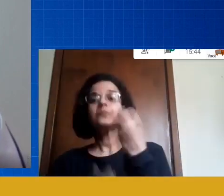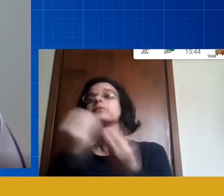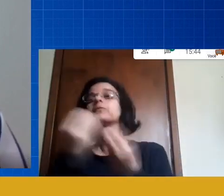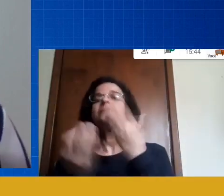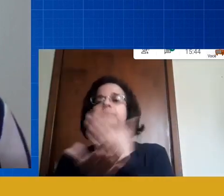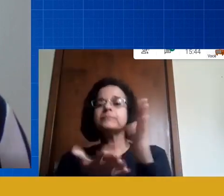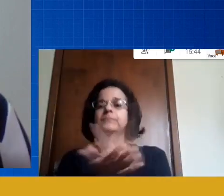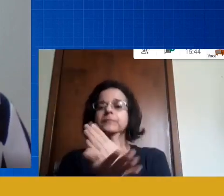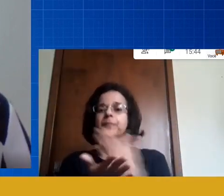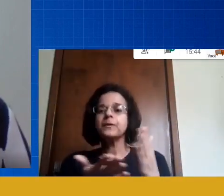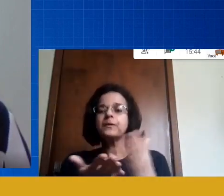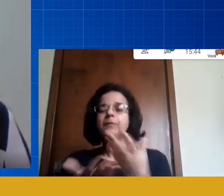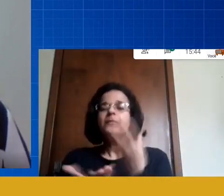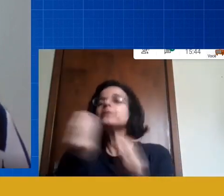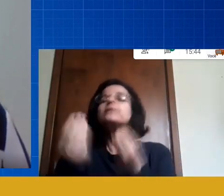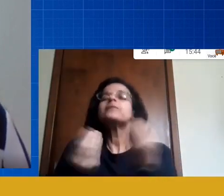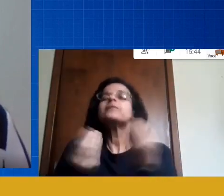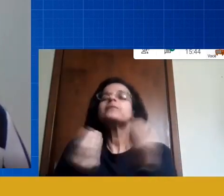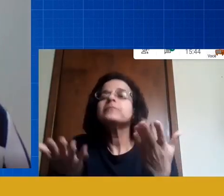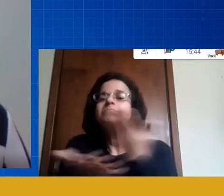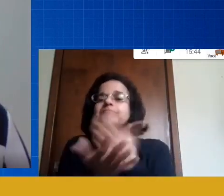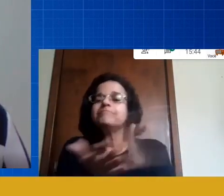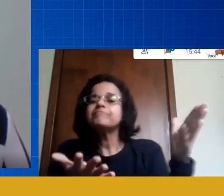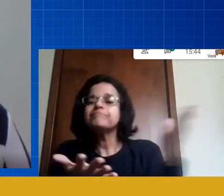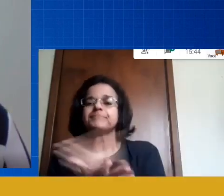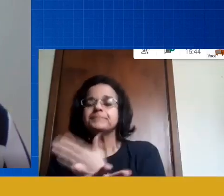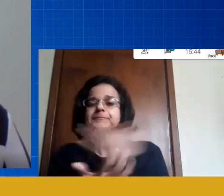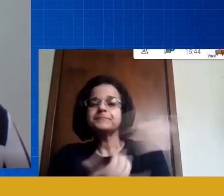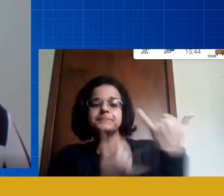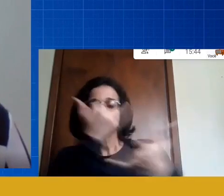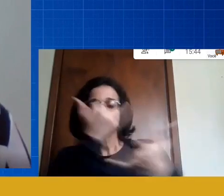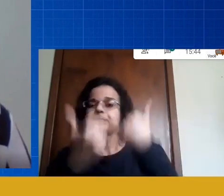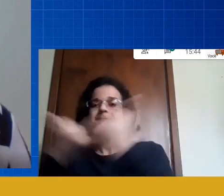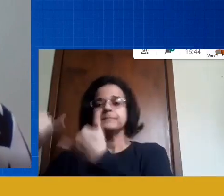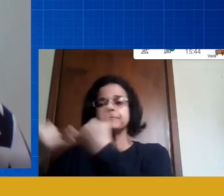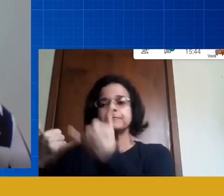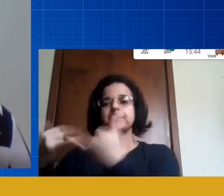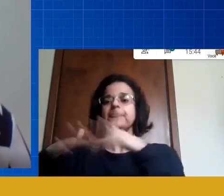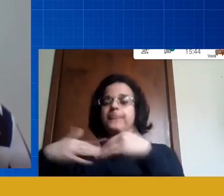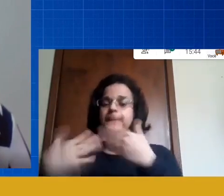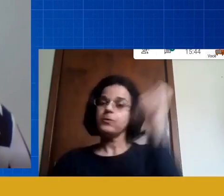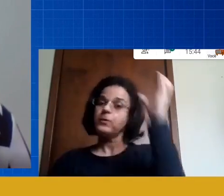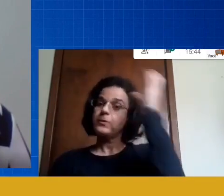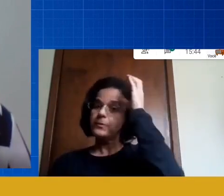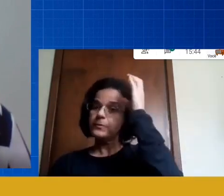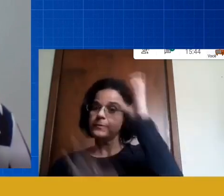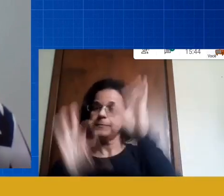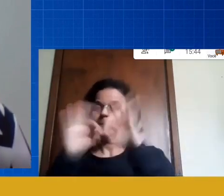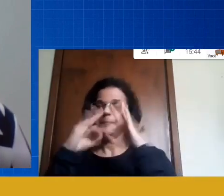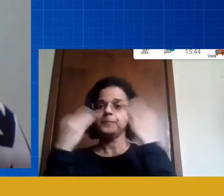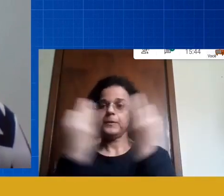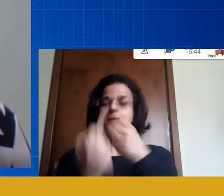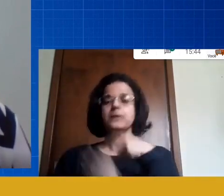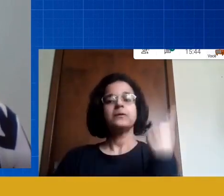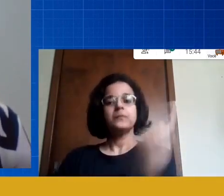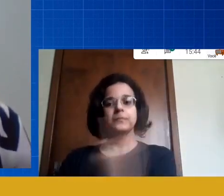quando eu não posso dividir como que a gente vai separar brinquedos então essa consciência dos pais de que nós enquanto educadores estamos